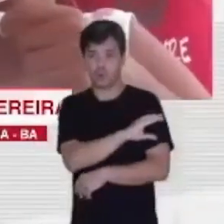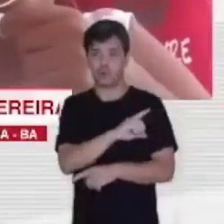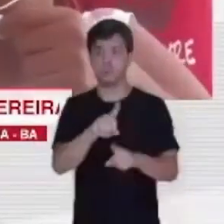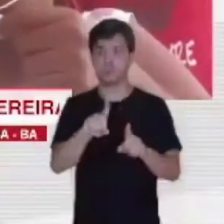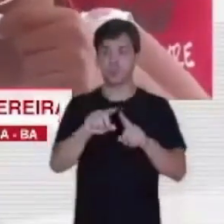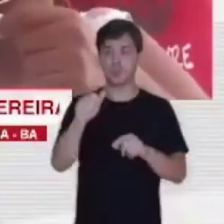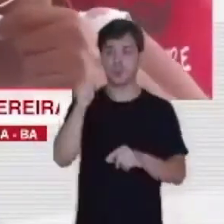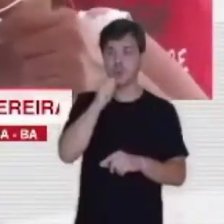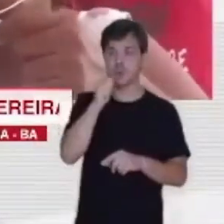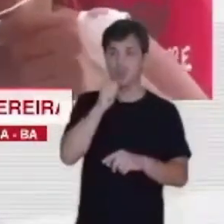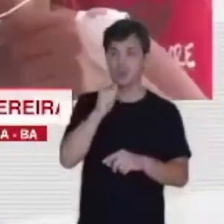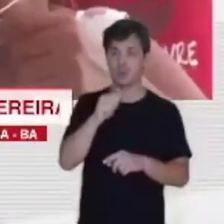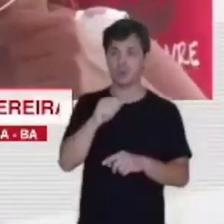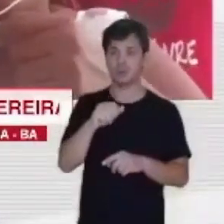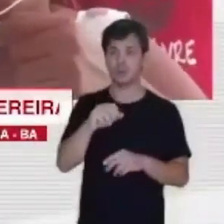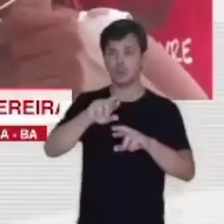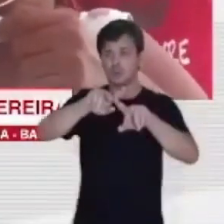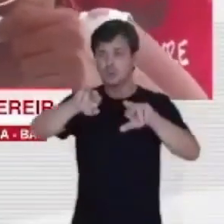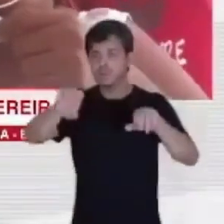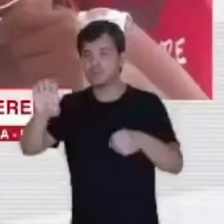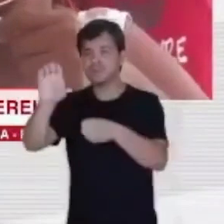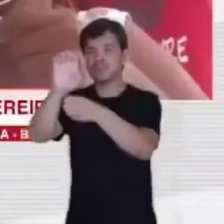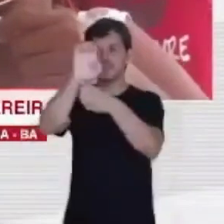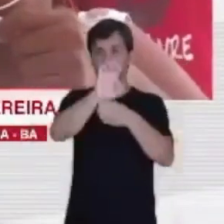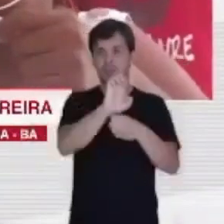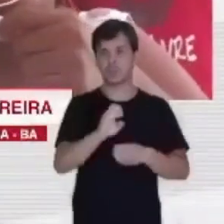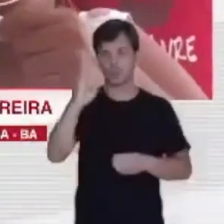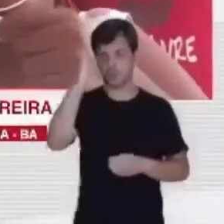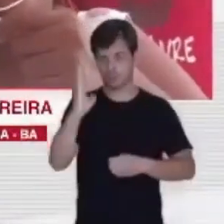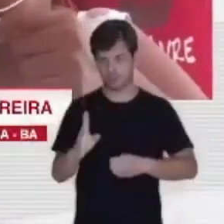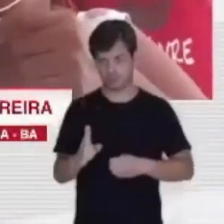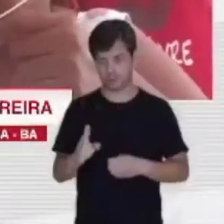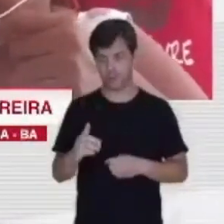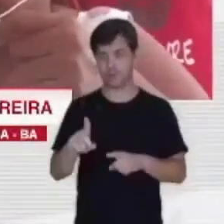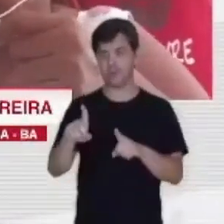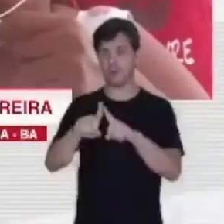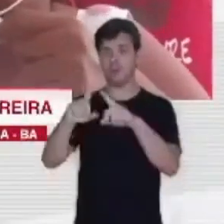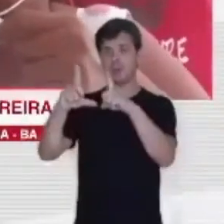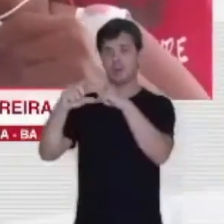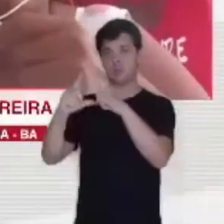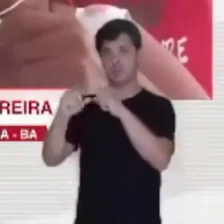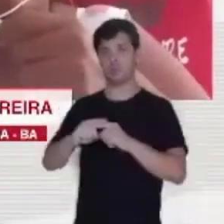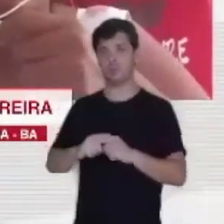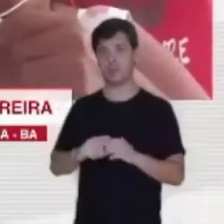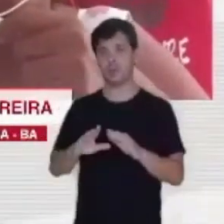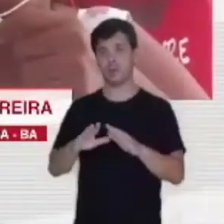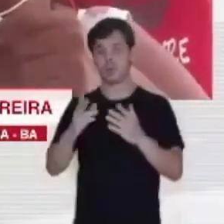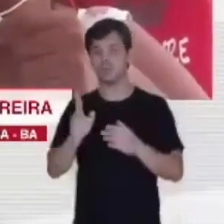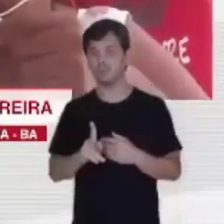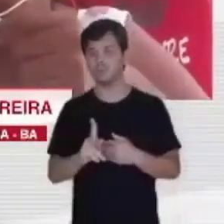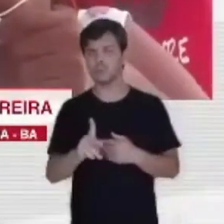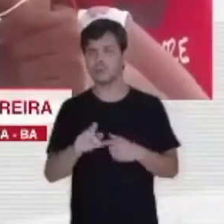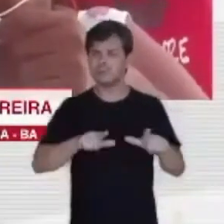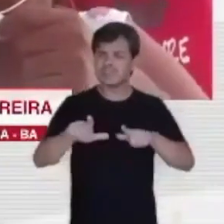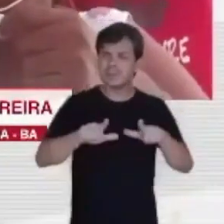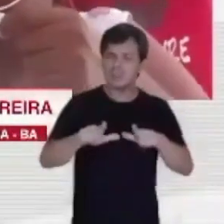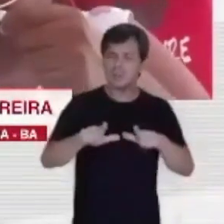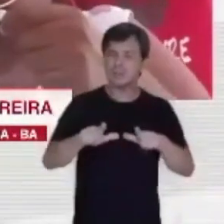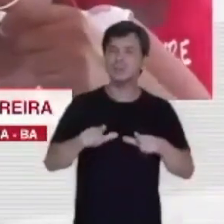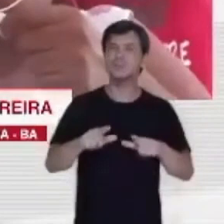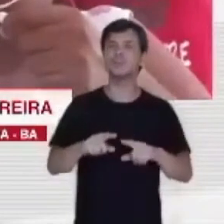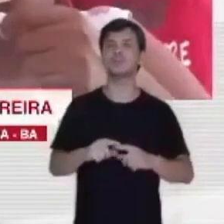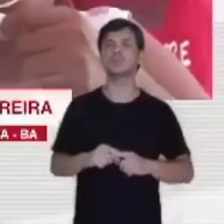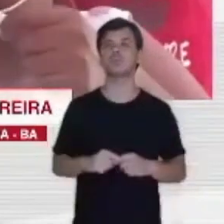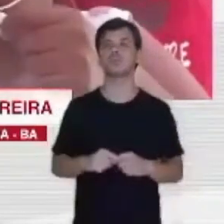e coordenadores dos NEPT, dos diversos estados da federação, do Distrito Federal, que, como sempre, trabalham muito, muito